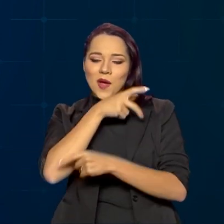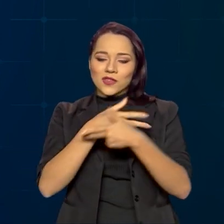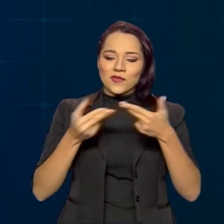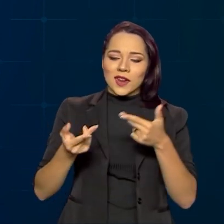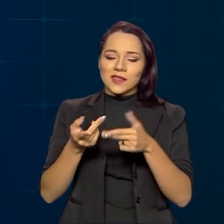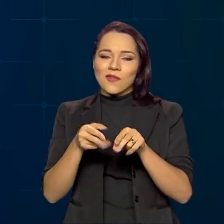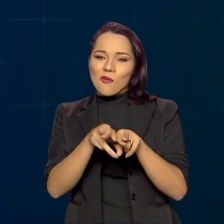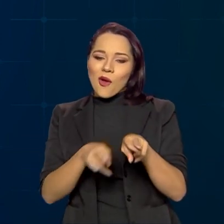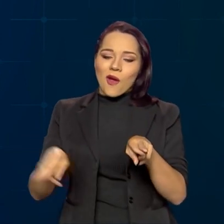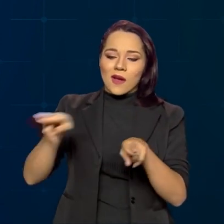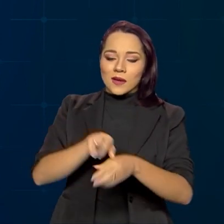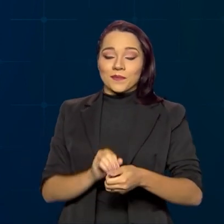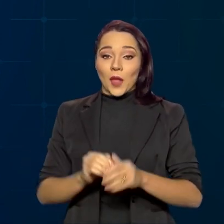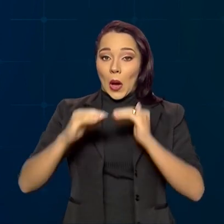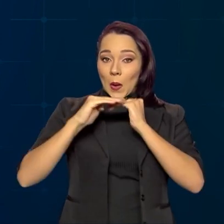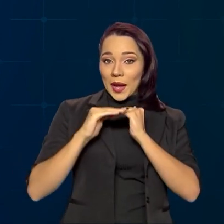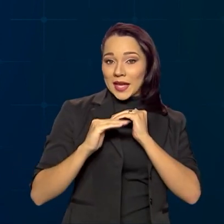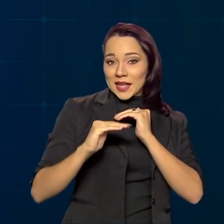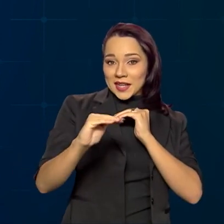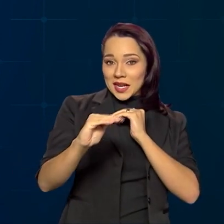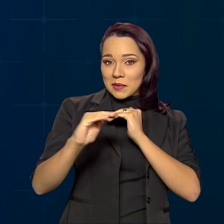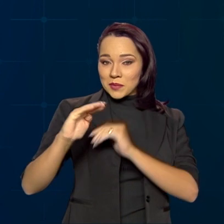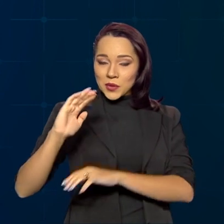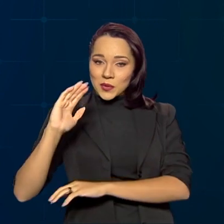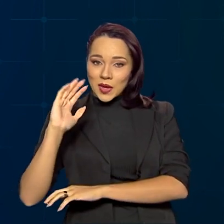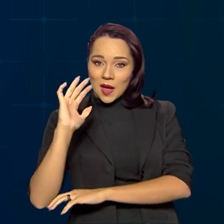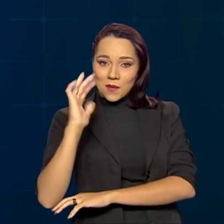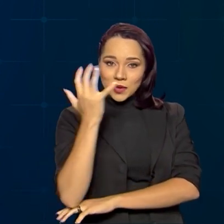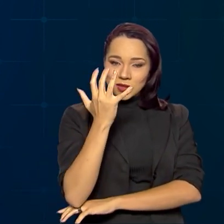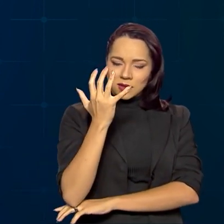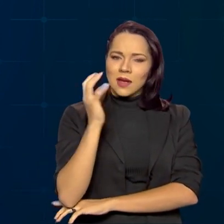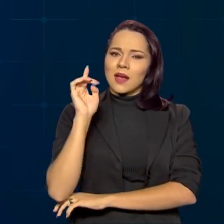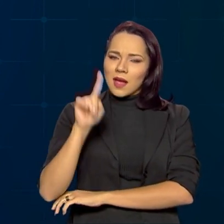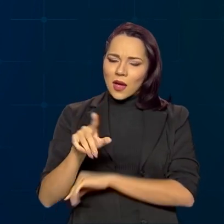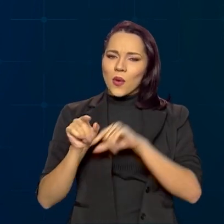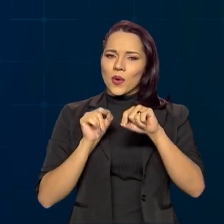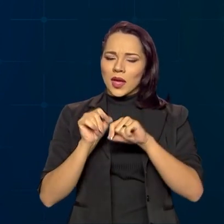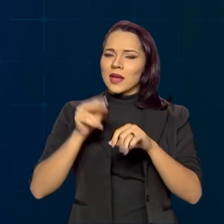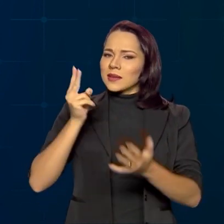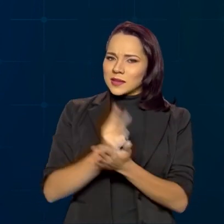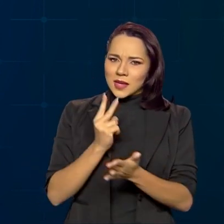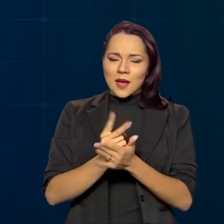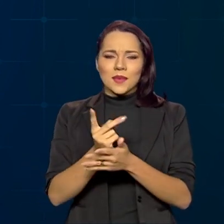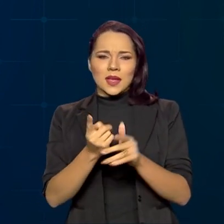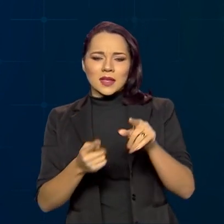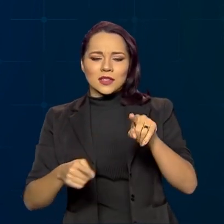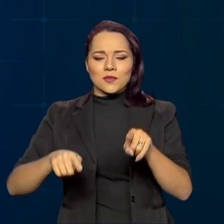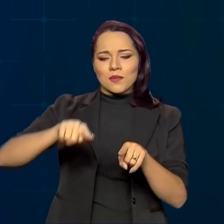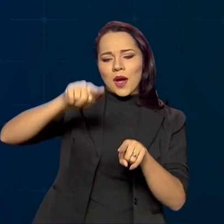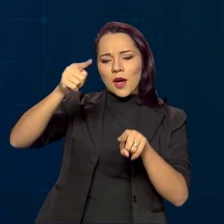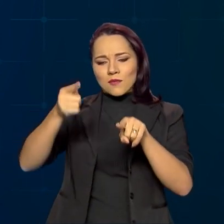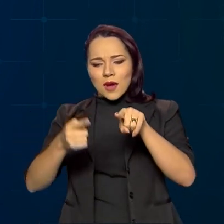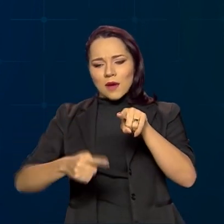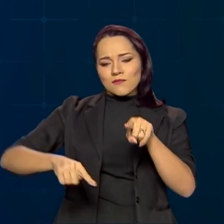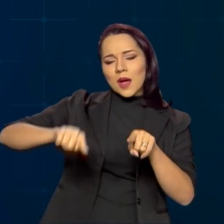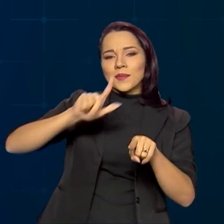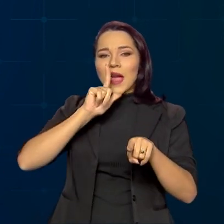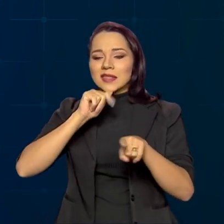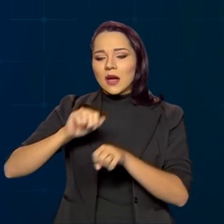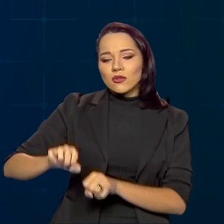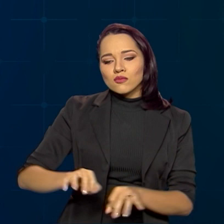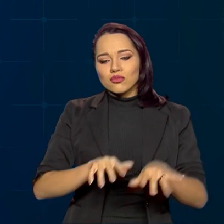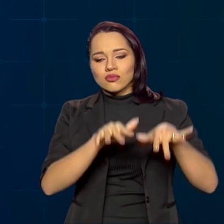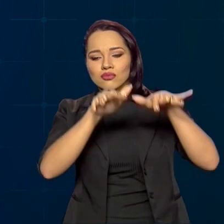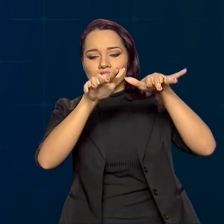O equilíbrio ecológico do bioma depende do movimento constante do subir e baixar das águas.